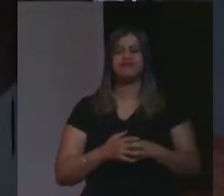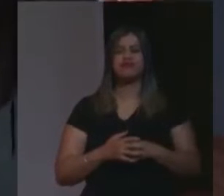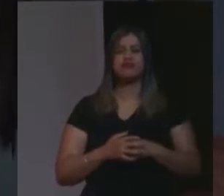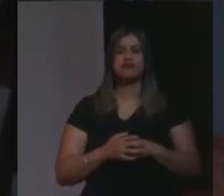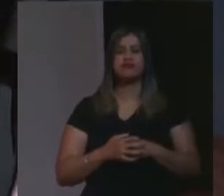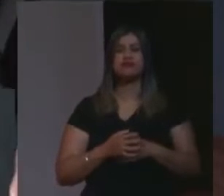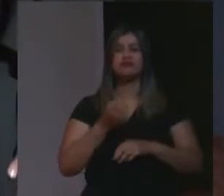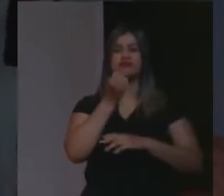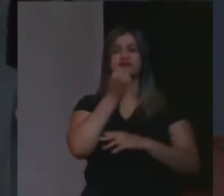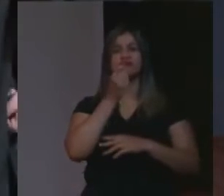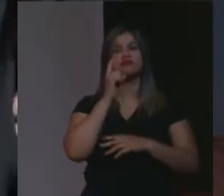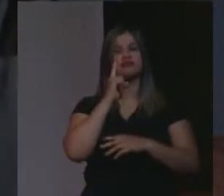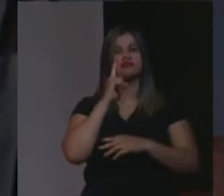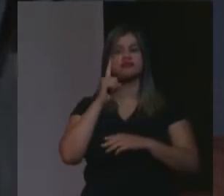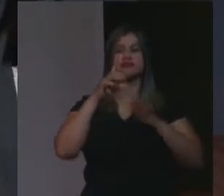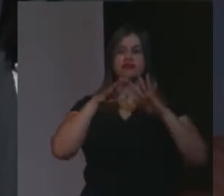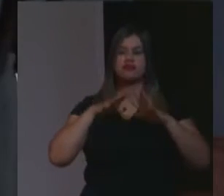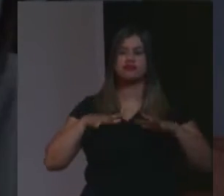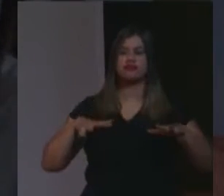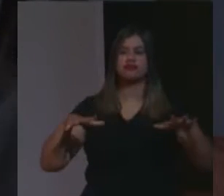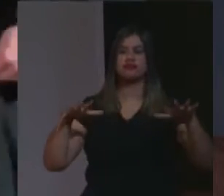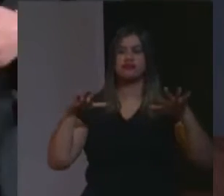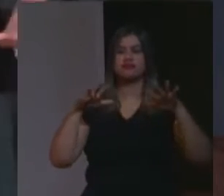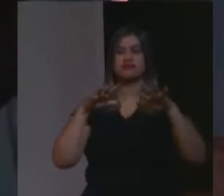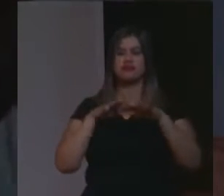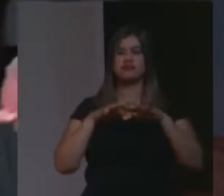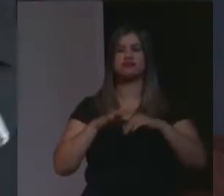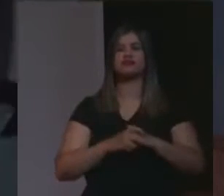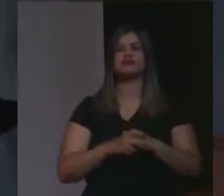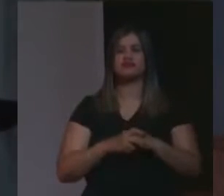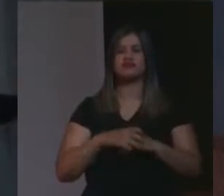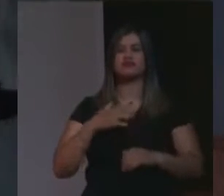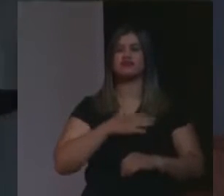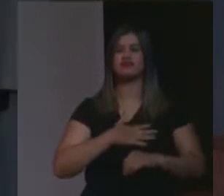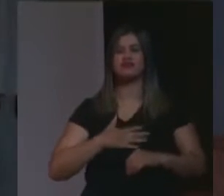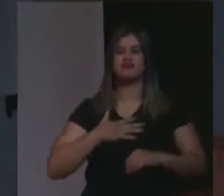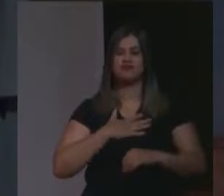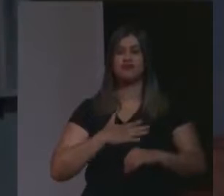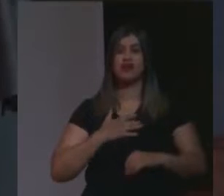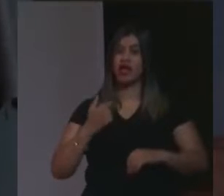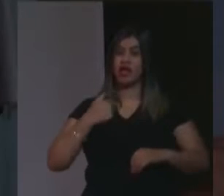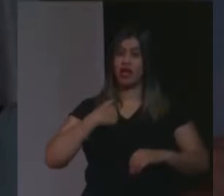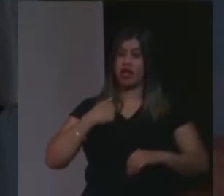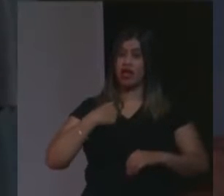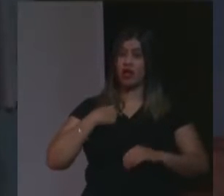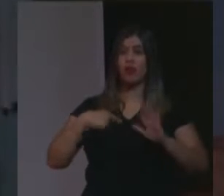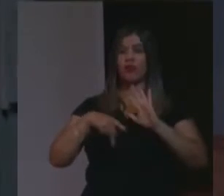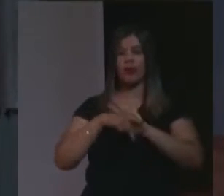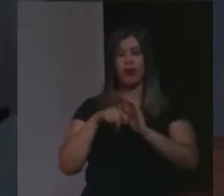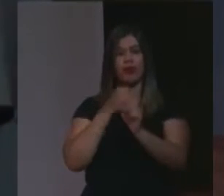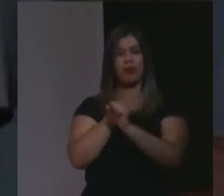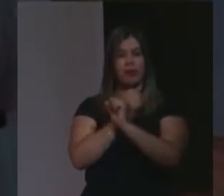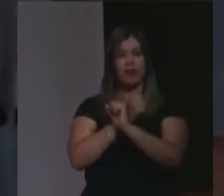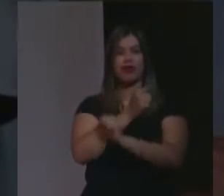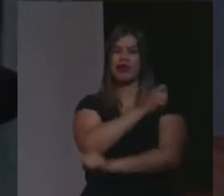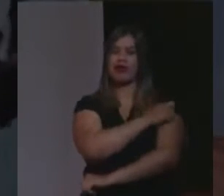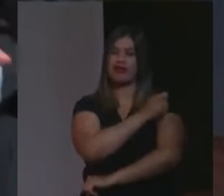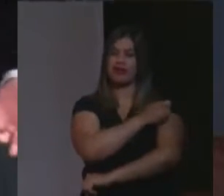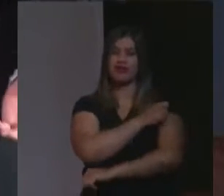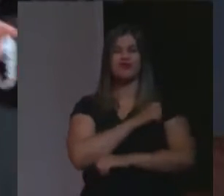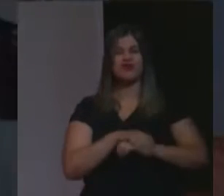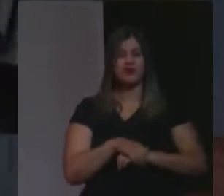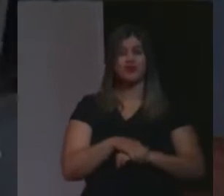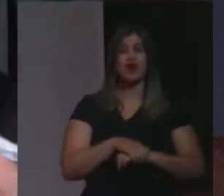Bom dia a todas, todos, todes. É um prazer estar aqui. Eu sou aluno da PUC, sou filho da PUC, fui